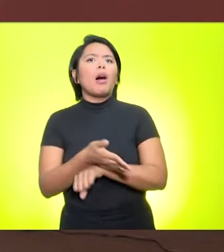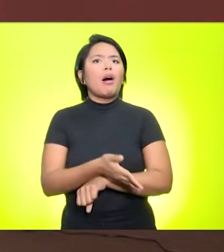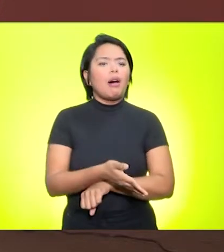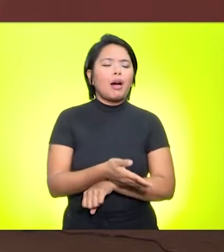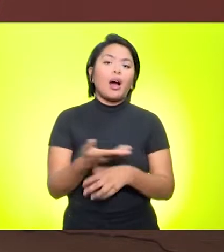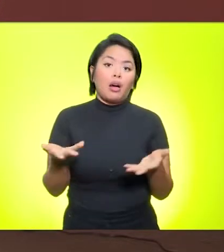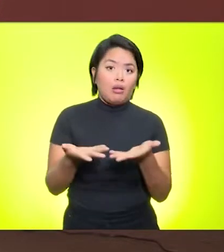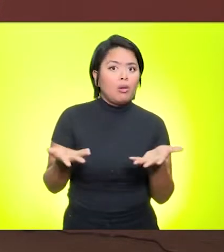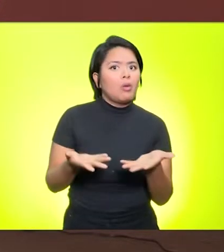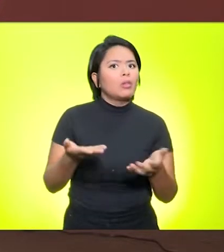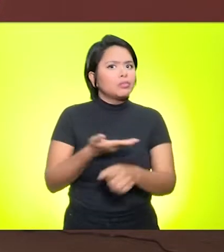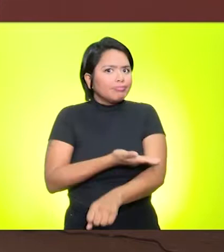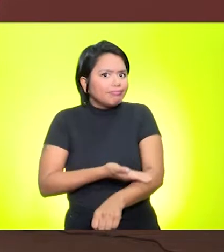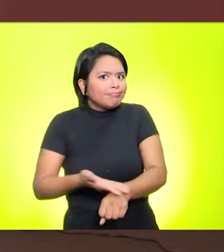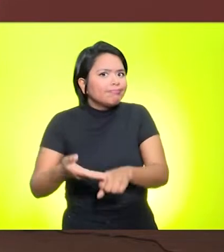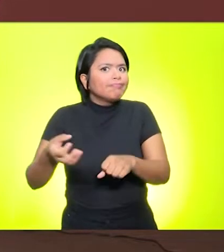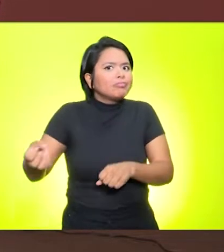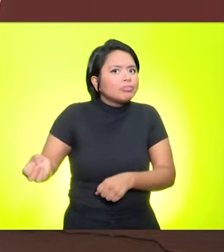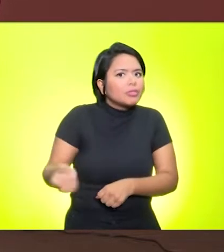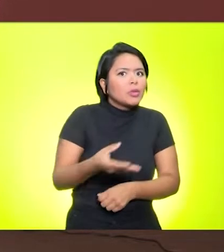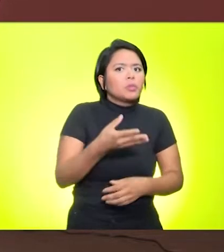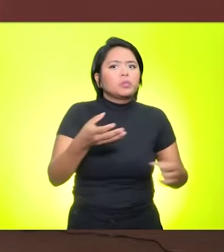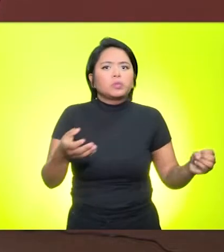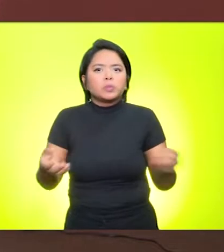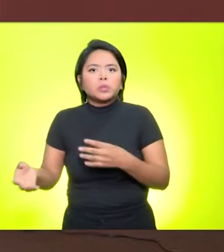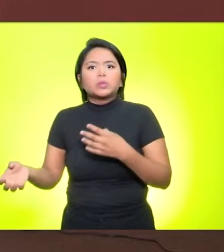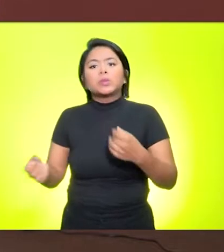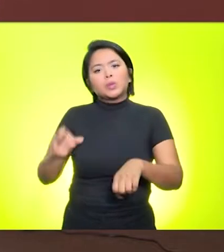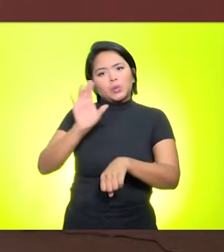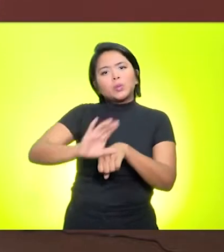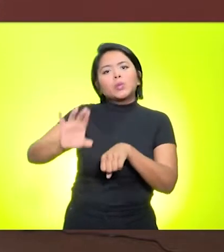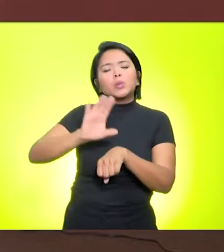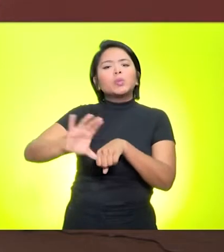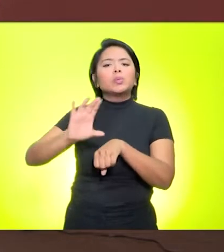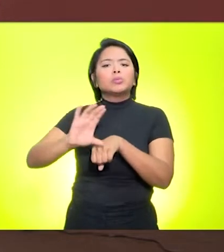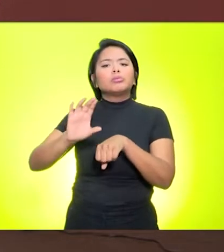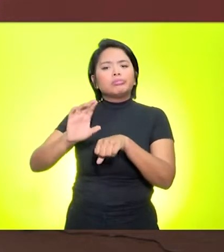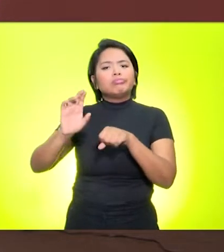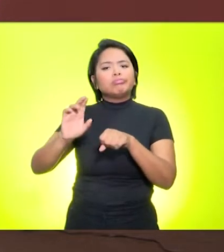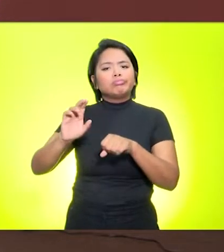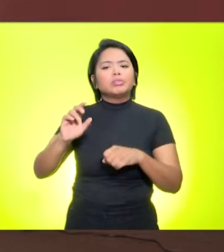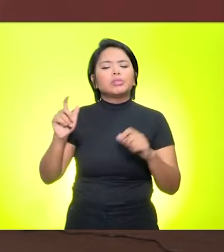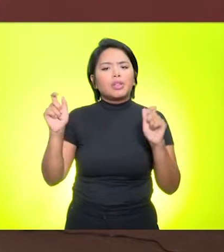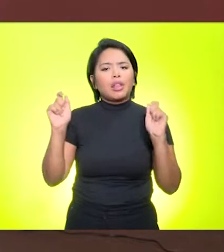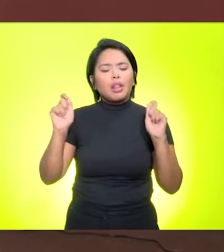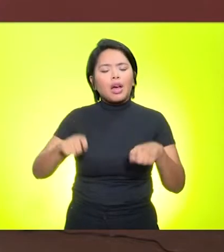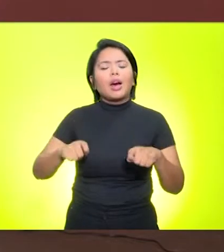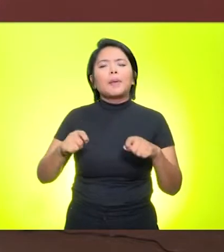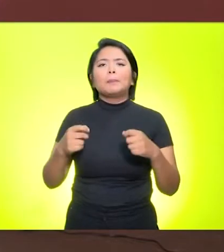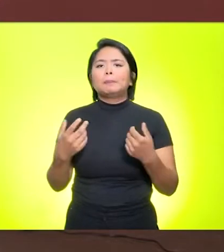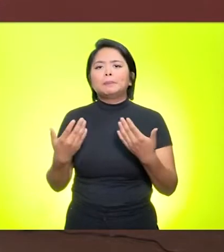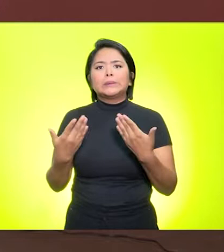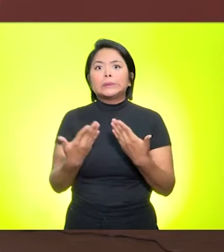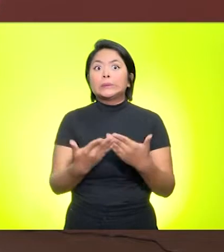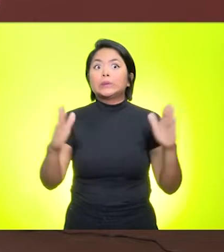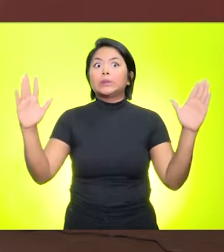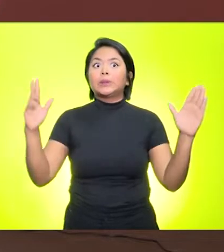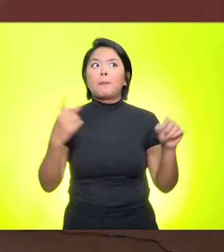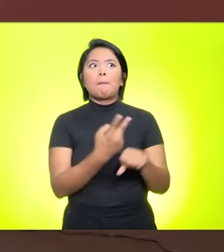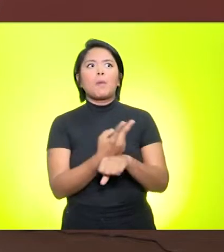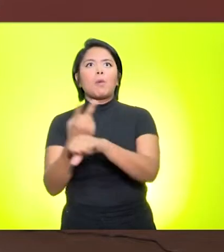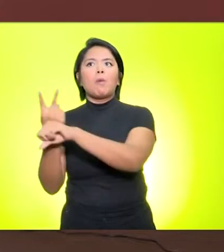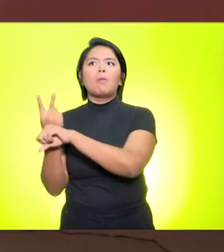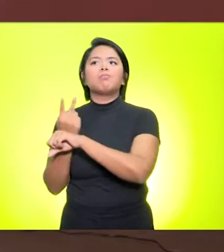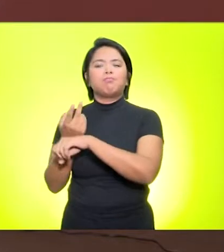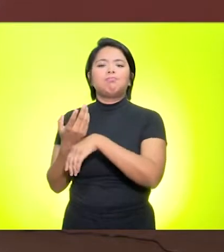experimentar, de se adequar a essa nova realidade. E, com certeza, esses cursos vão ampliar e a procura também será maior.